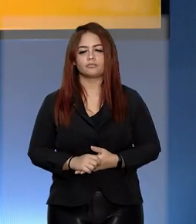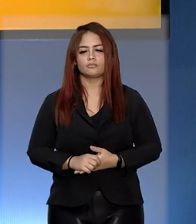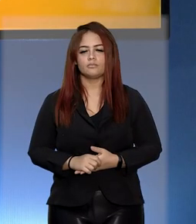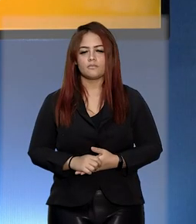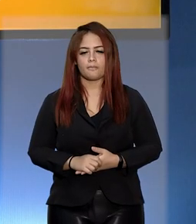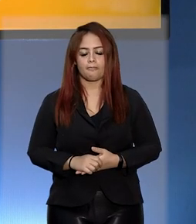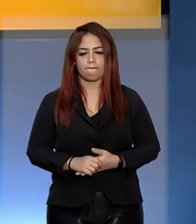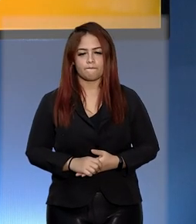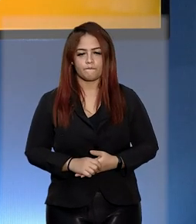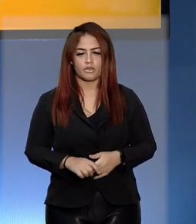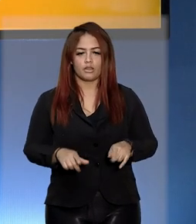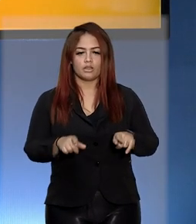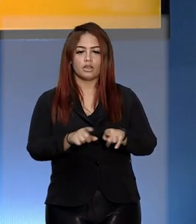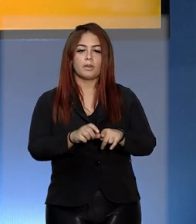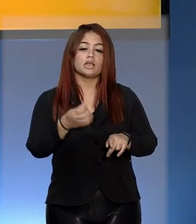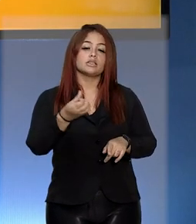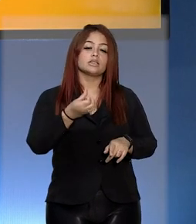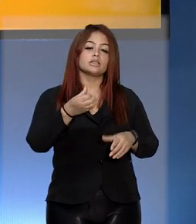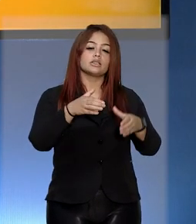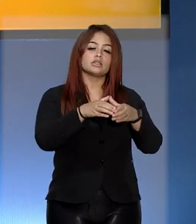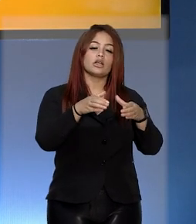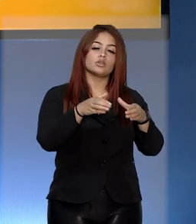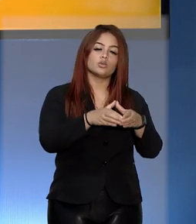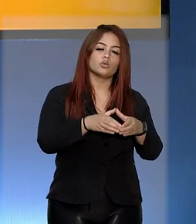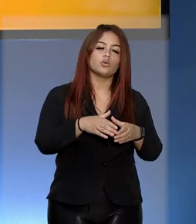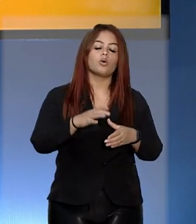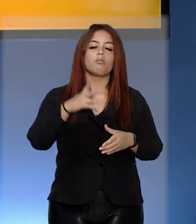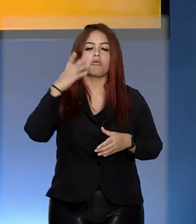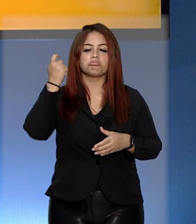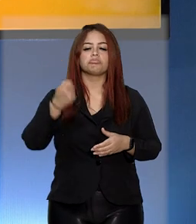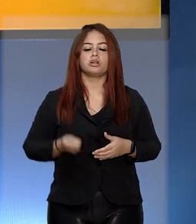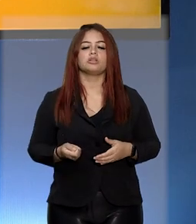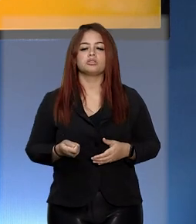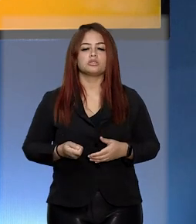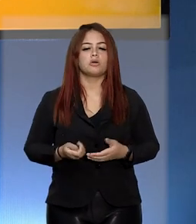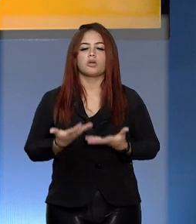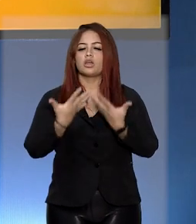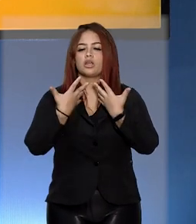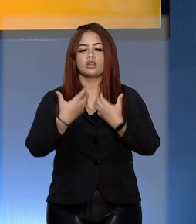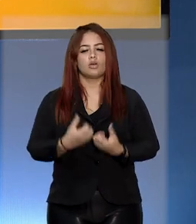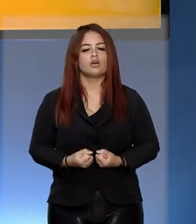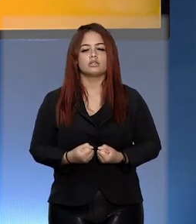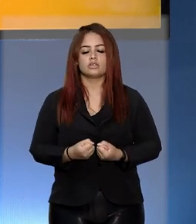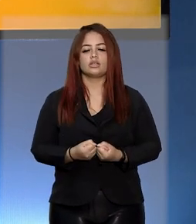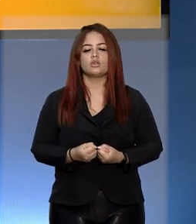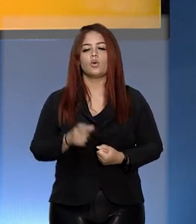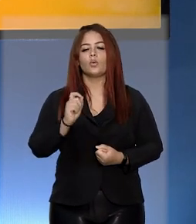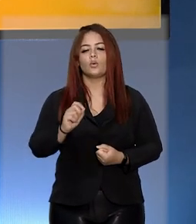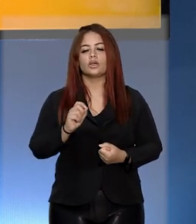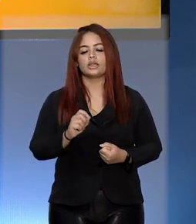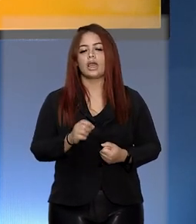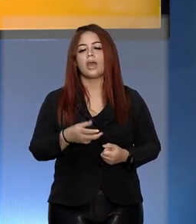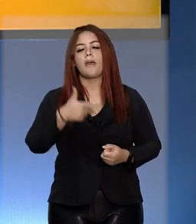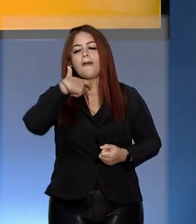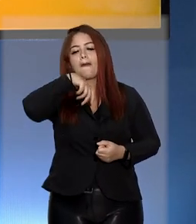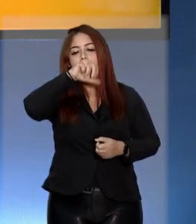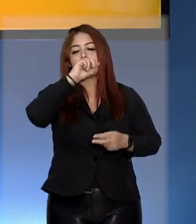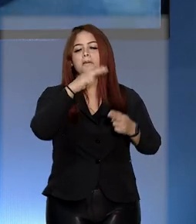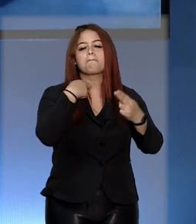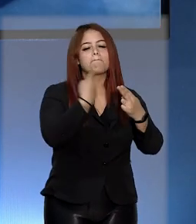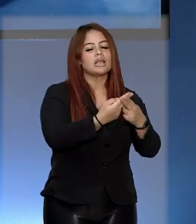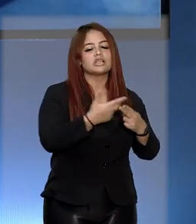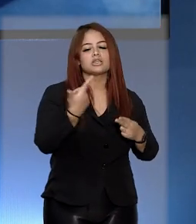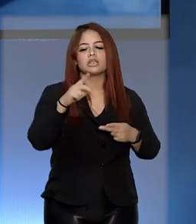Já a sexta turma confirmou decisão que negou progressão especial de regime à mãe presa que não tem guarda do filho.